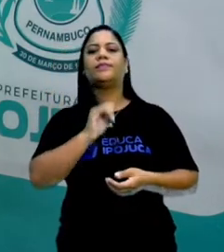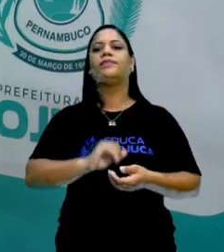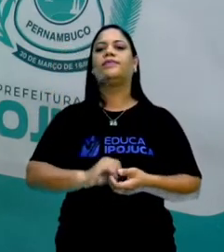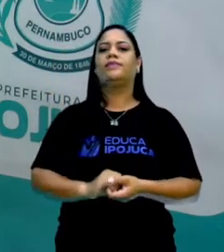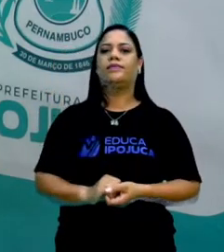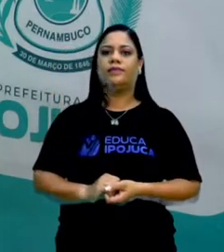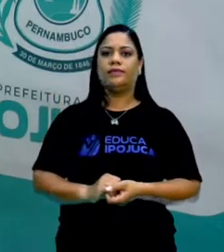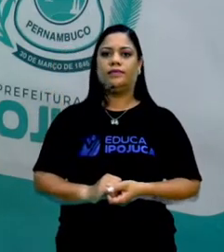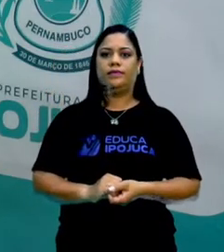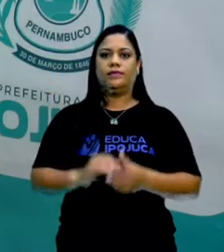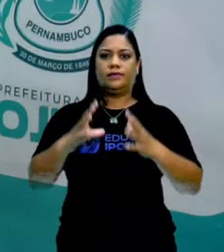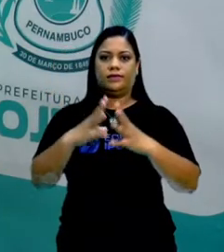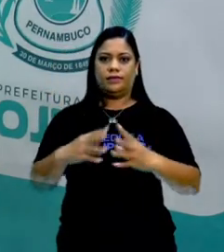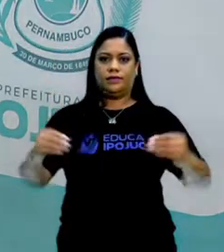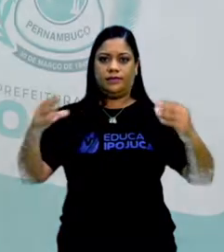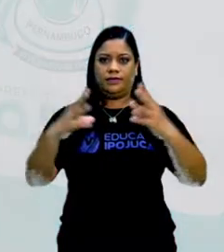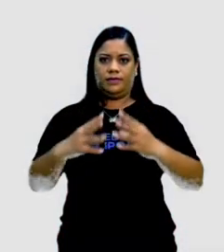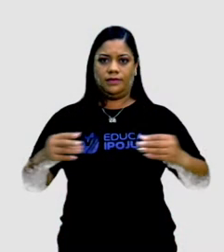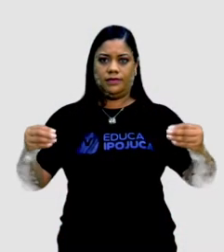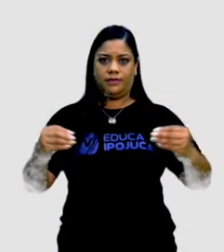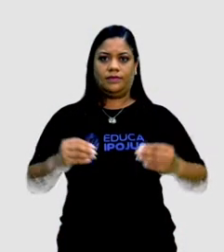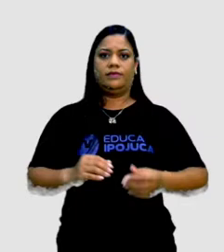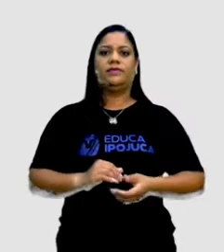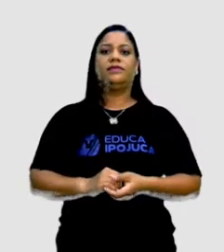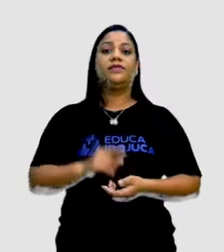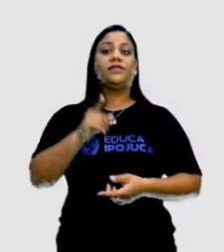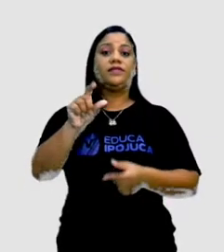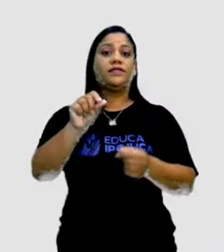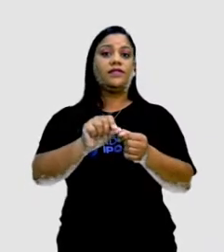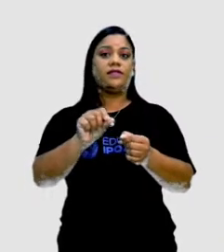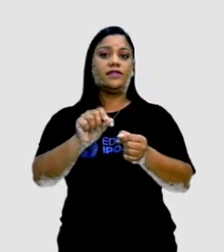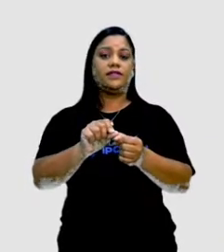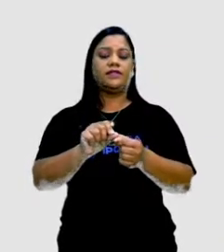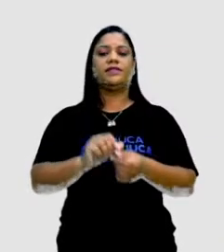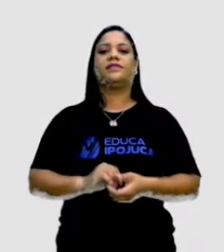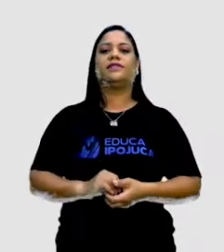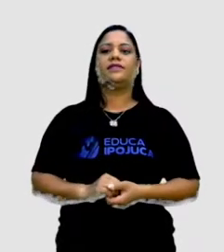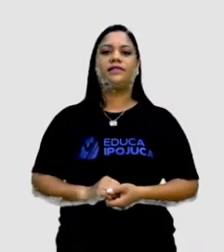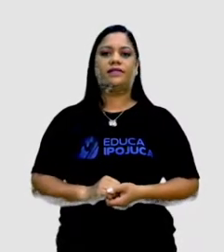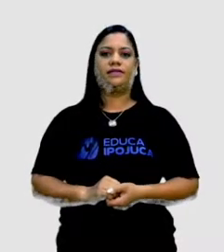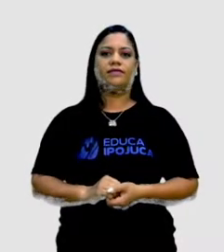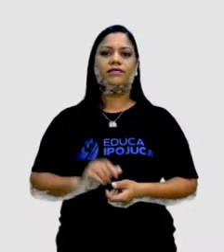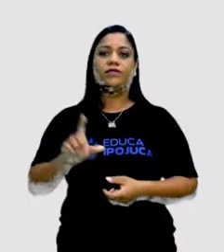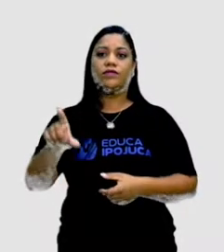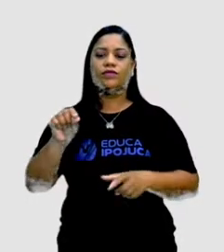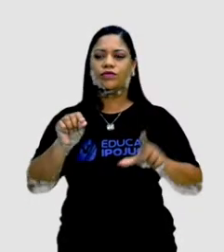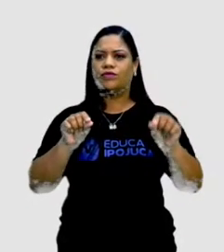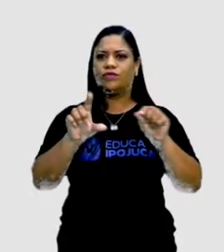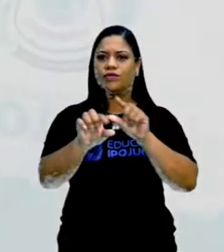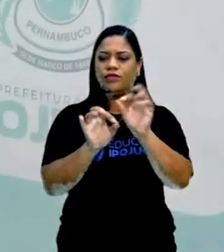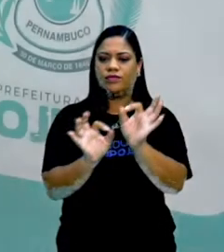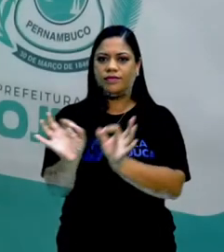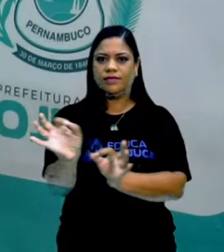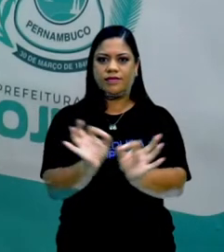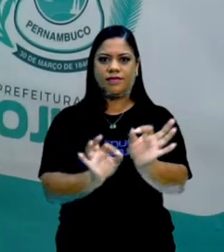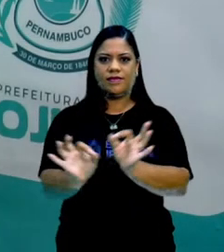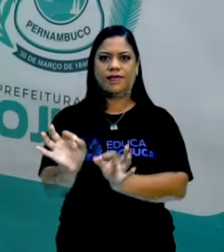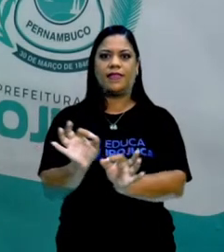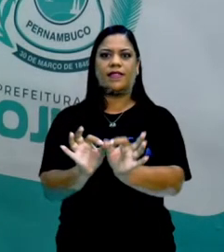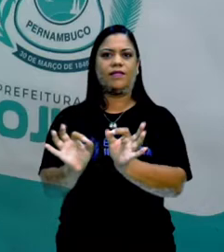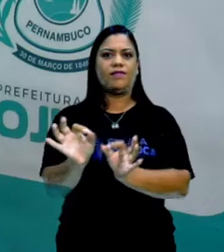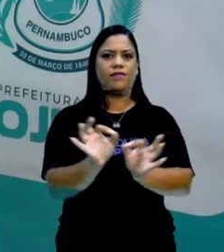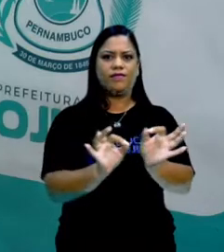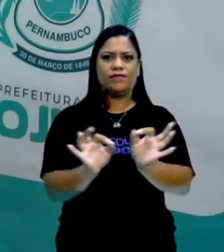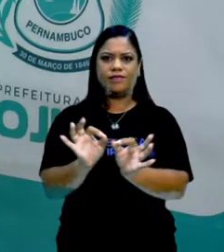Ok? E a curadoria é você fazer a seleção, é a organização